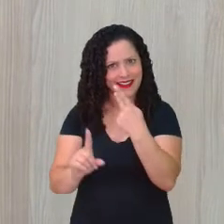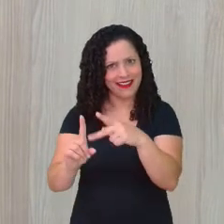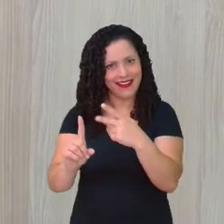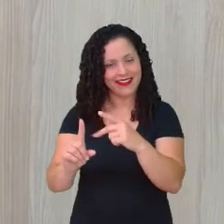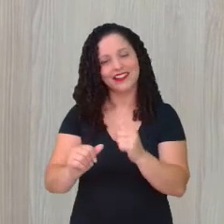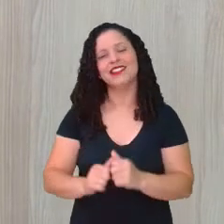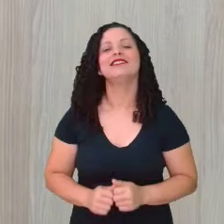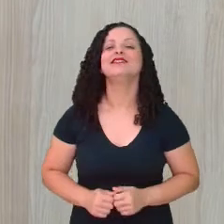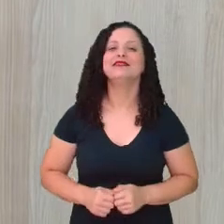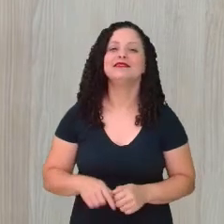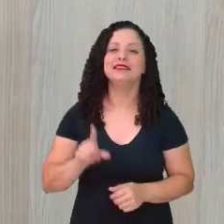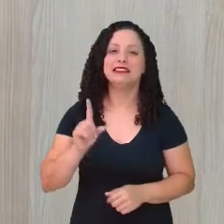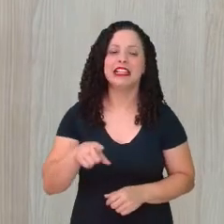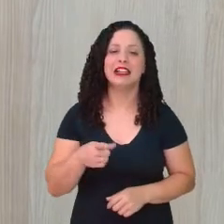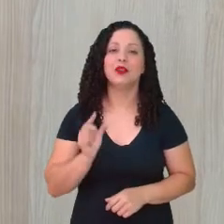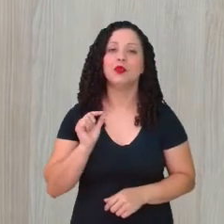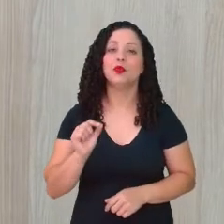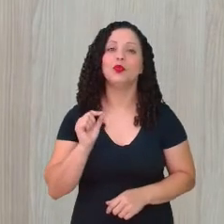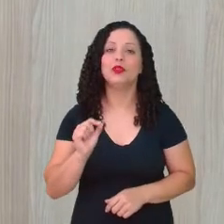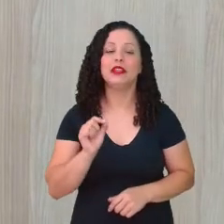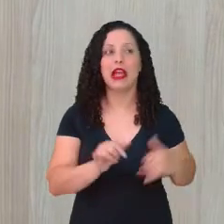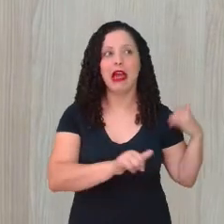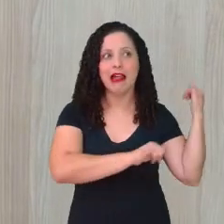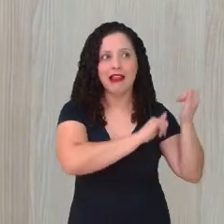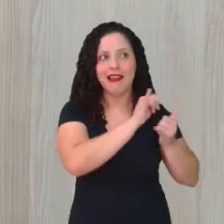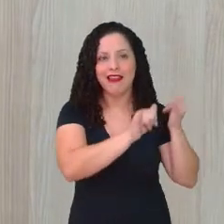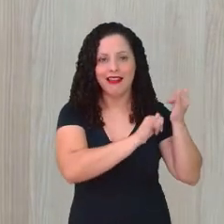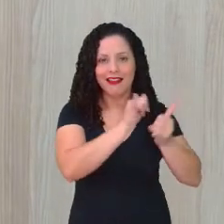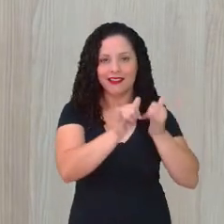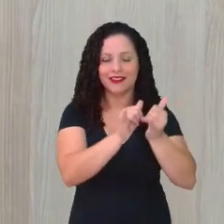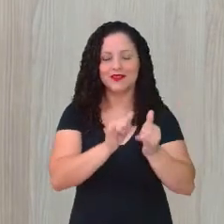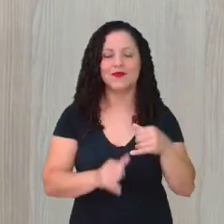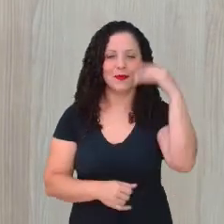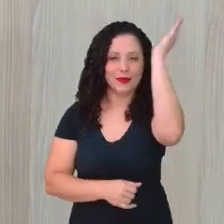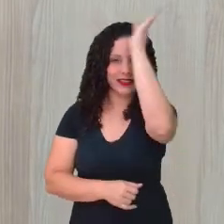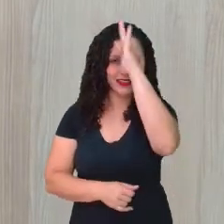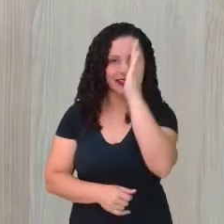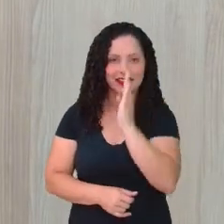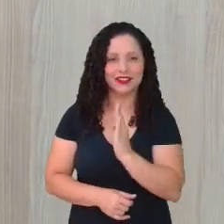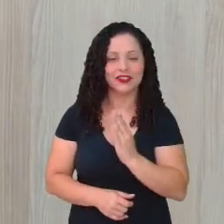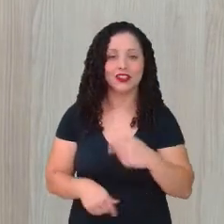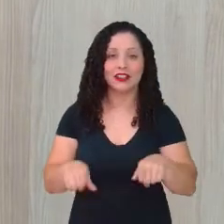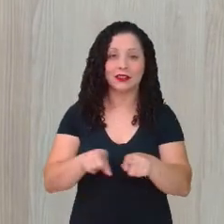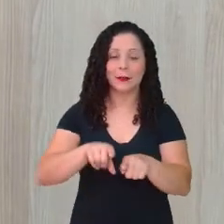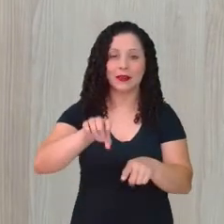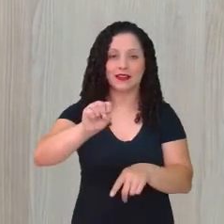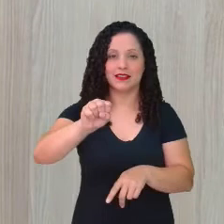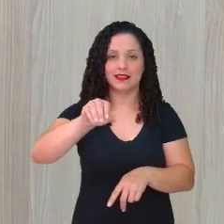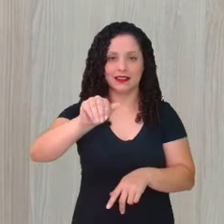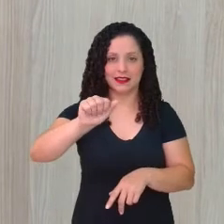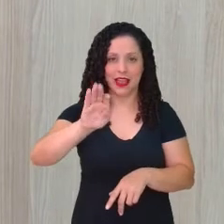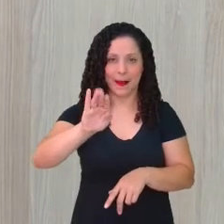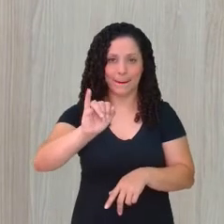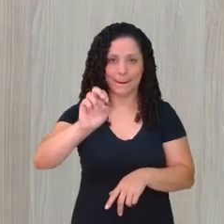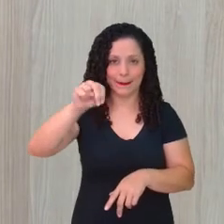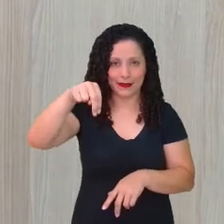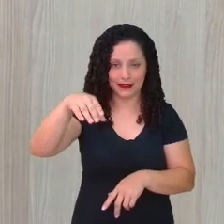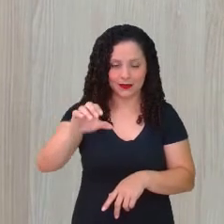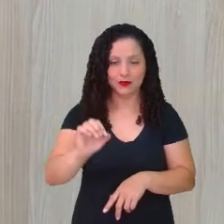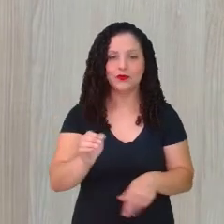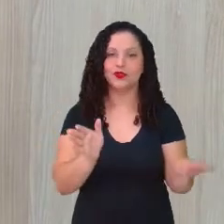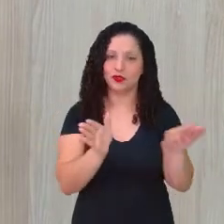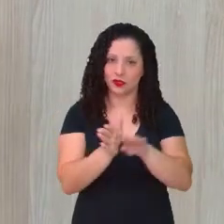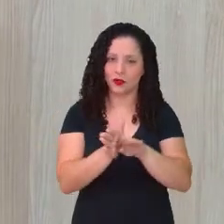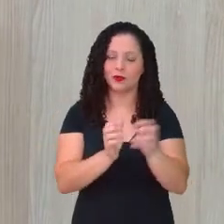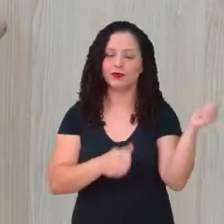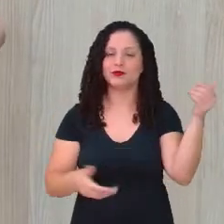Maravilhoso, Nicolas. Temos Sabina aqui, que também chegou para a aula. E sobre o escrever, eu não sei se vocês sabem,